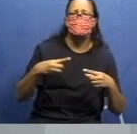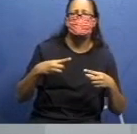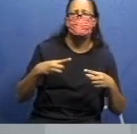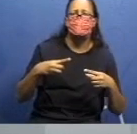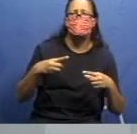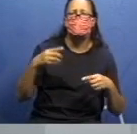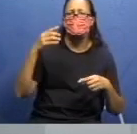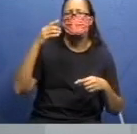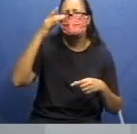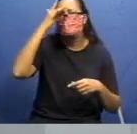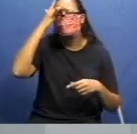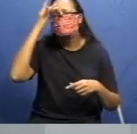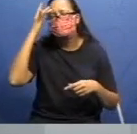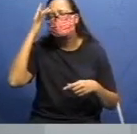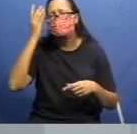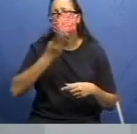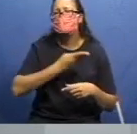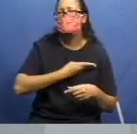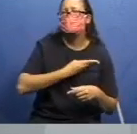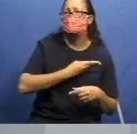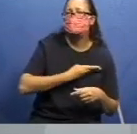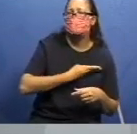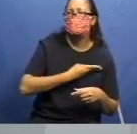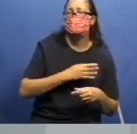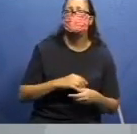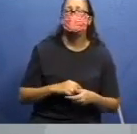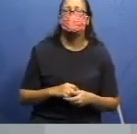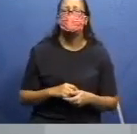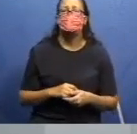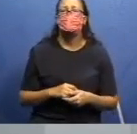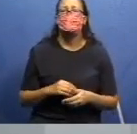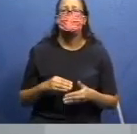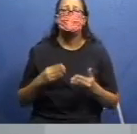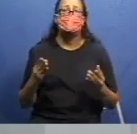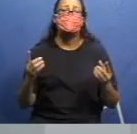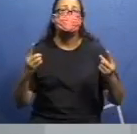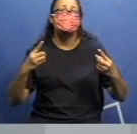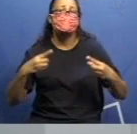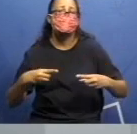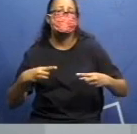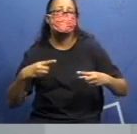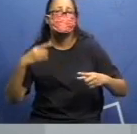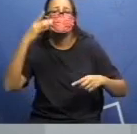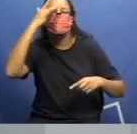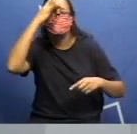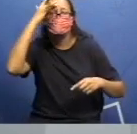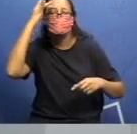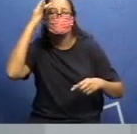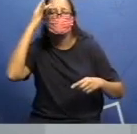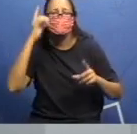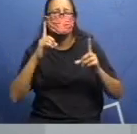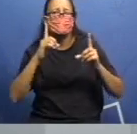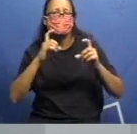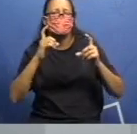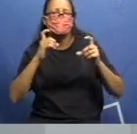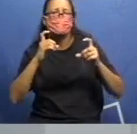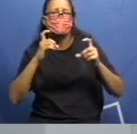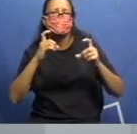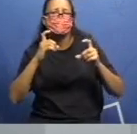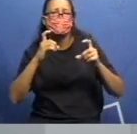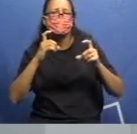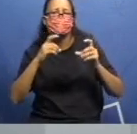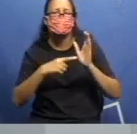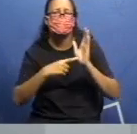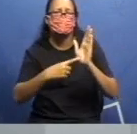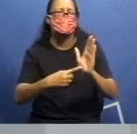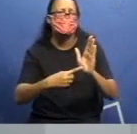Desafiaram o seu amigo? Desafiaram o seu colega? Quando você desafiar alguém, coloca, tira foto, filma, mostra para todo